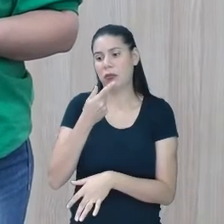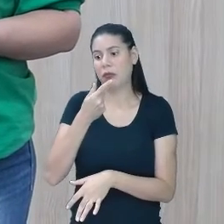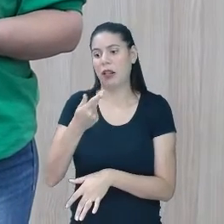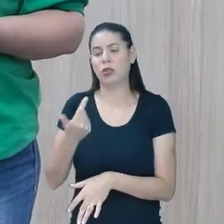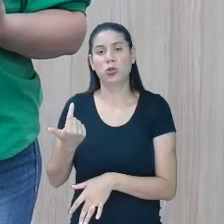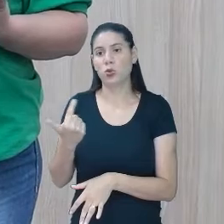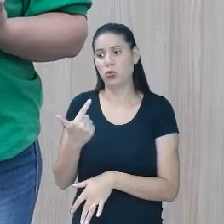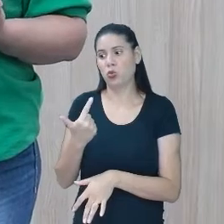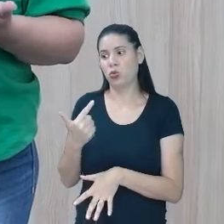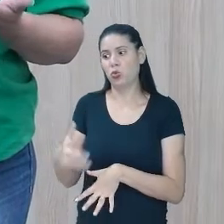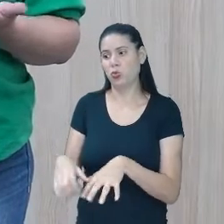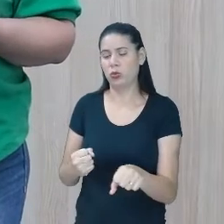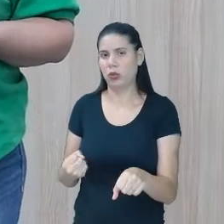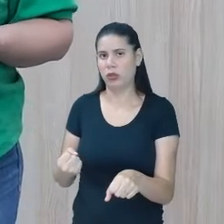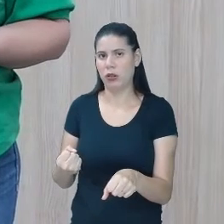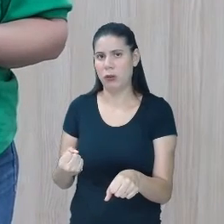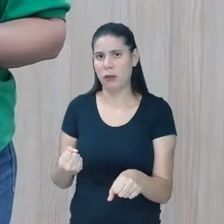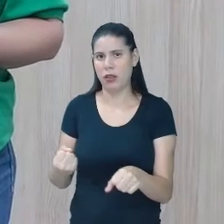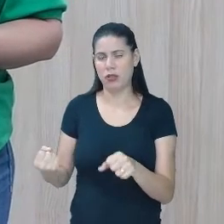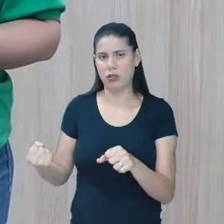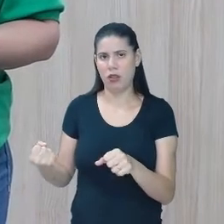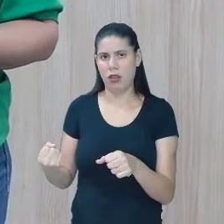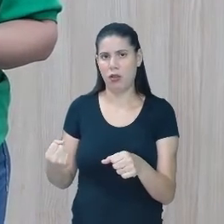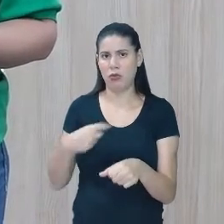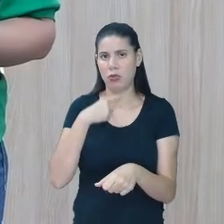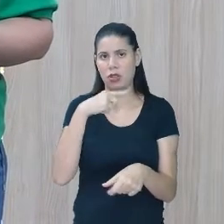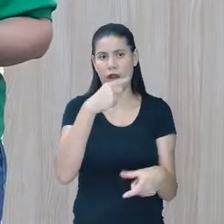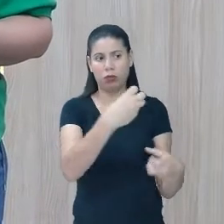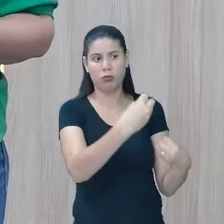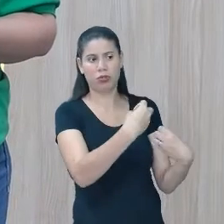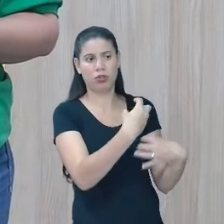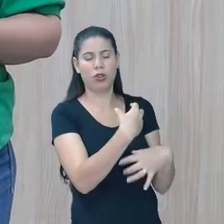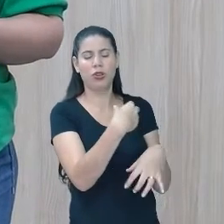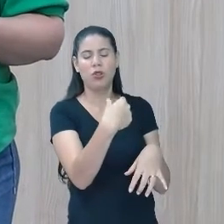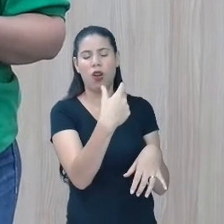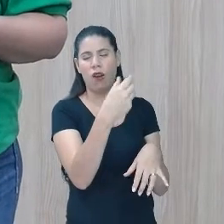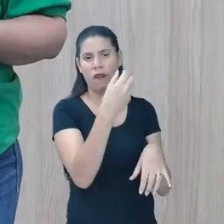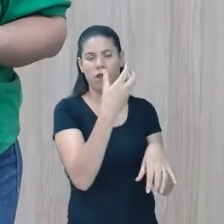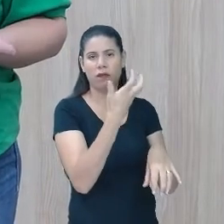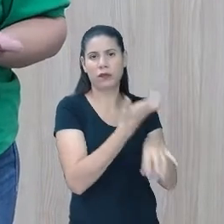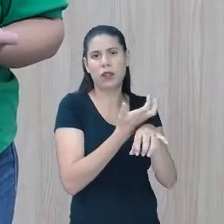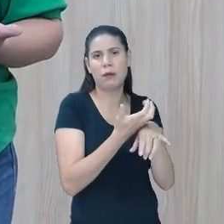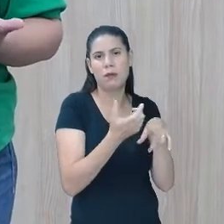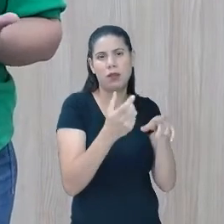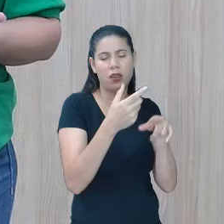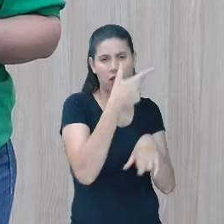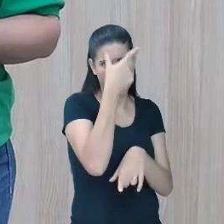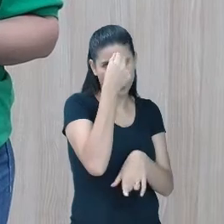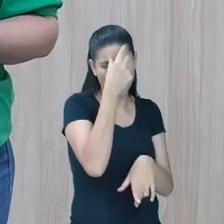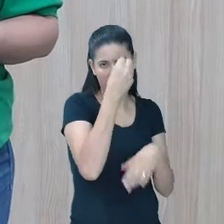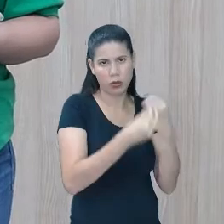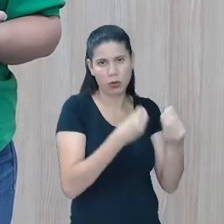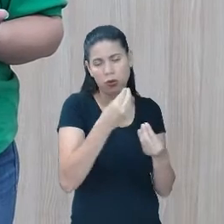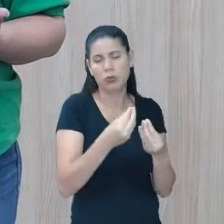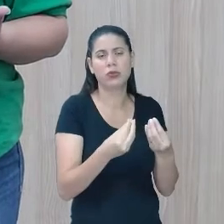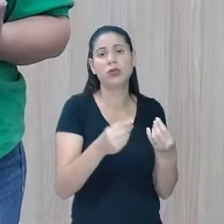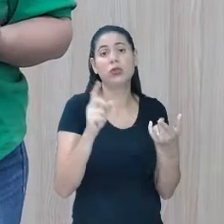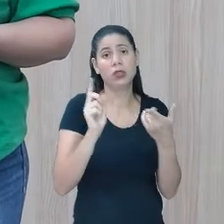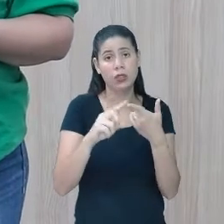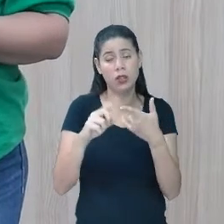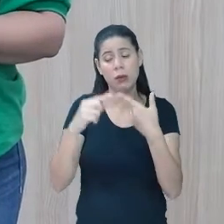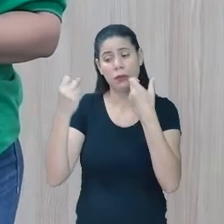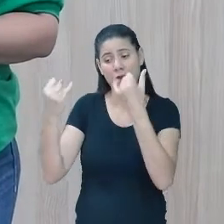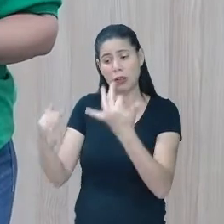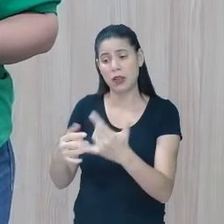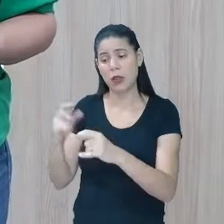trazido da universidade. Falamos também sobre o laudo médico, que ele não é